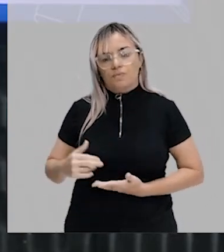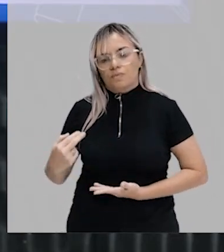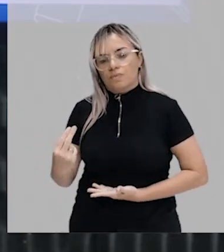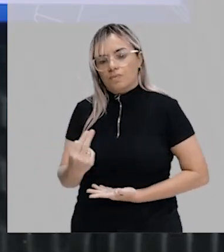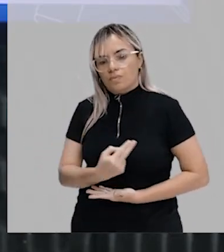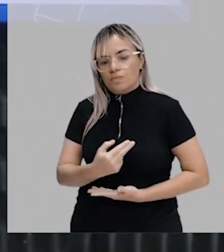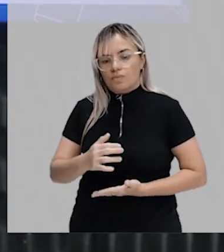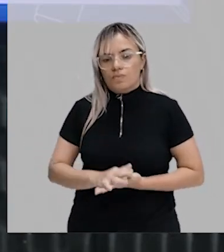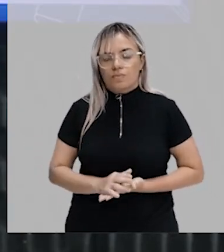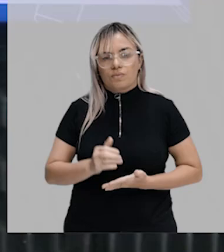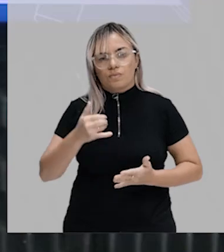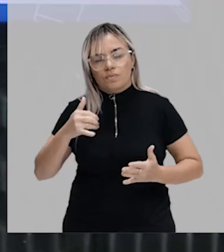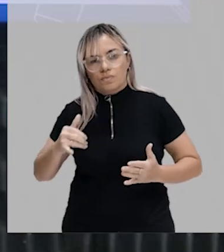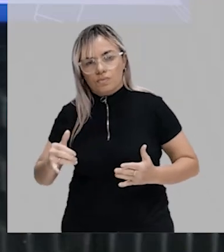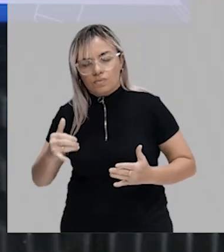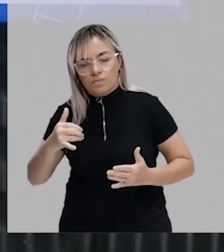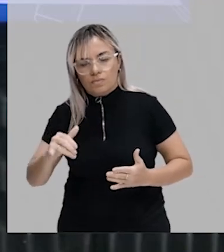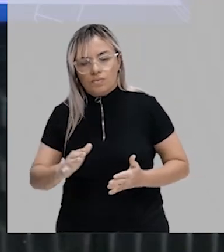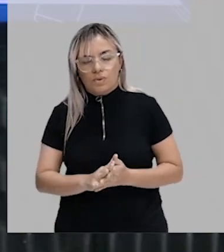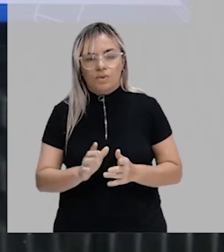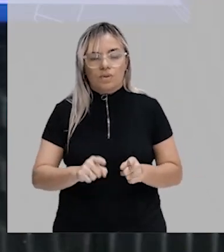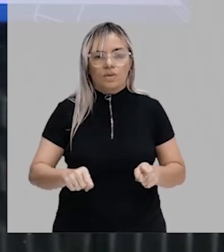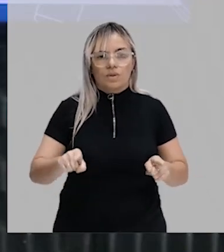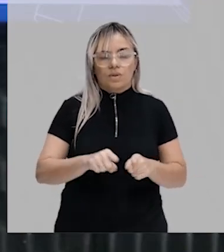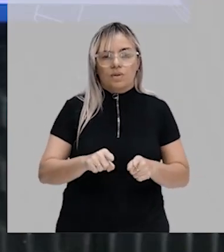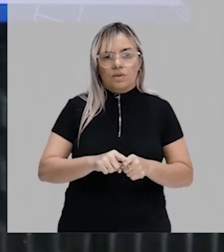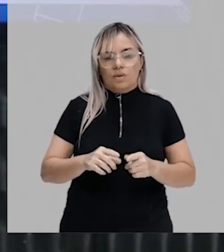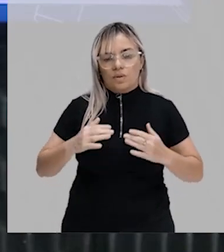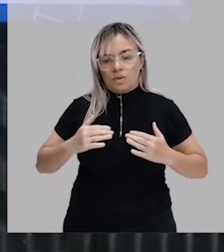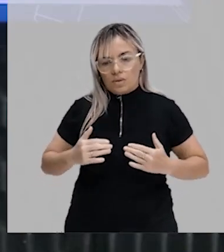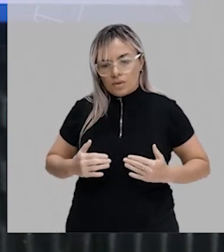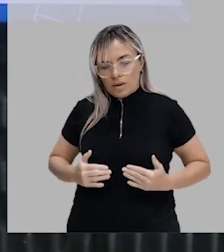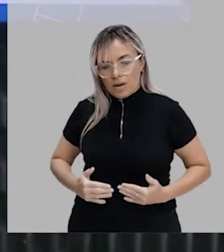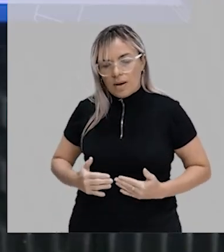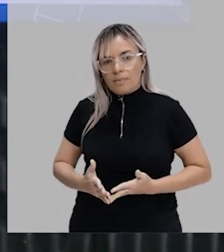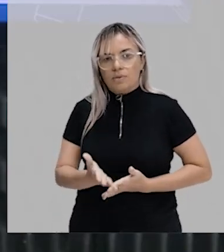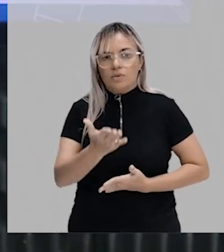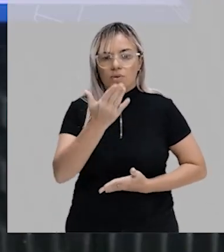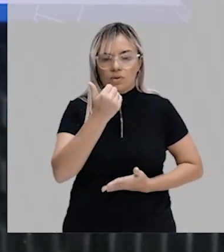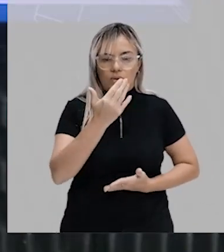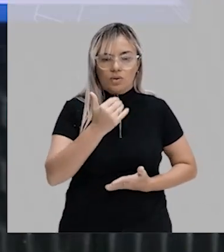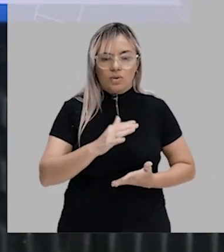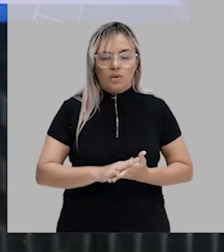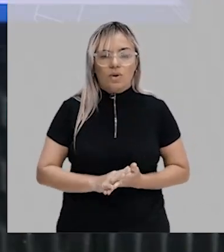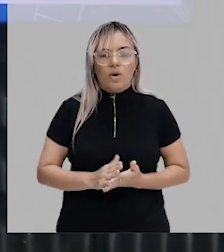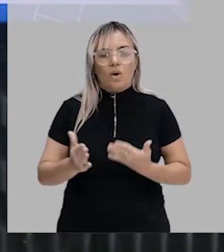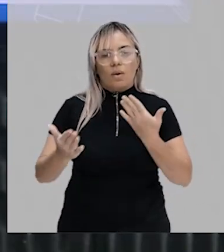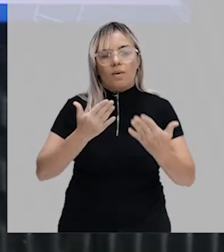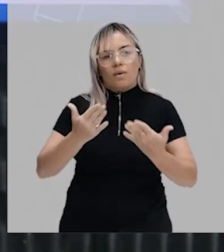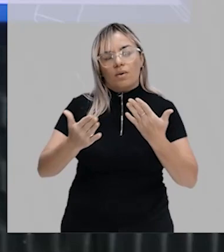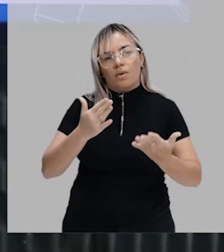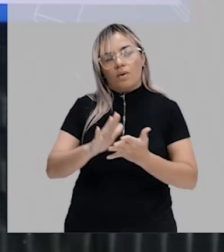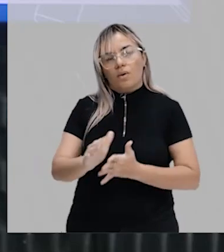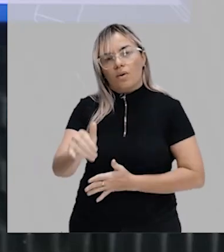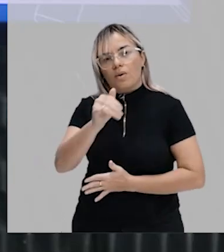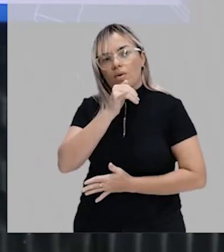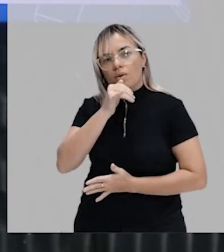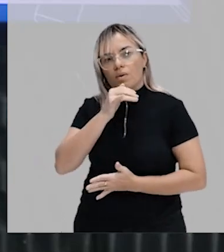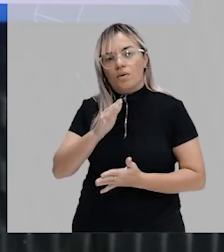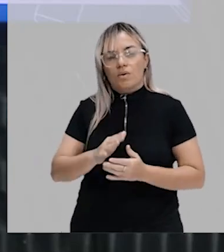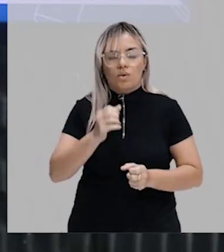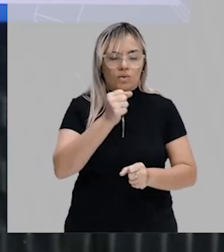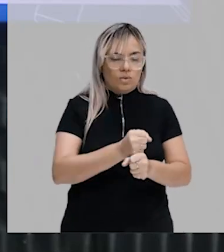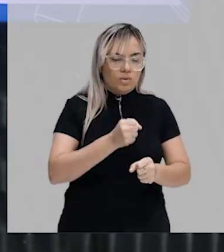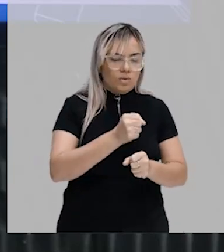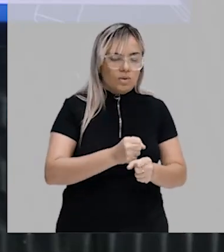fornecimento de energia e fornecimento de matéria-prima. comparando, por exemplo, na construção de uma casa,